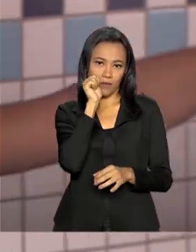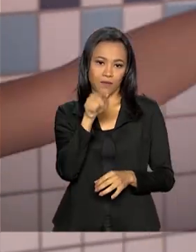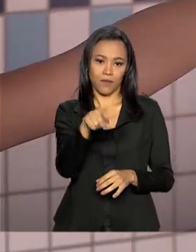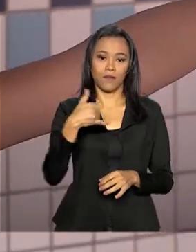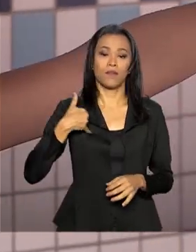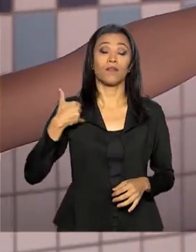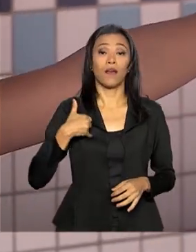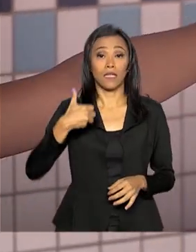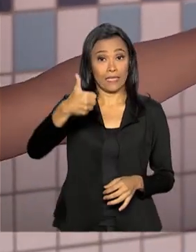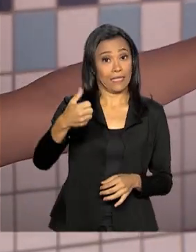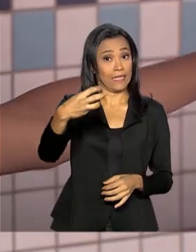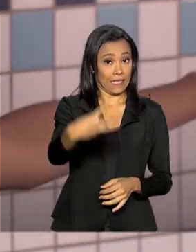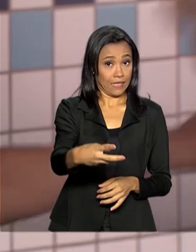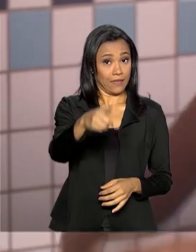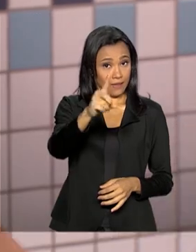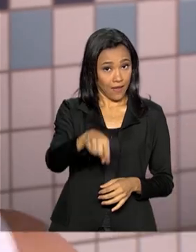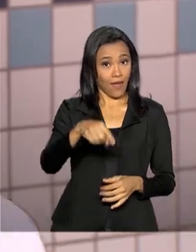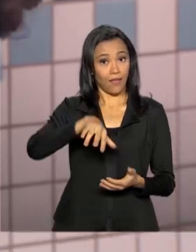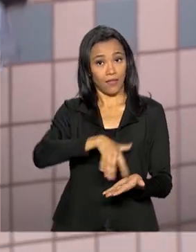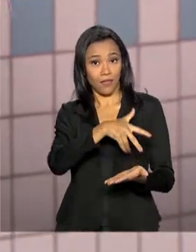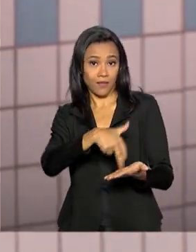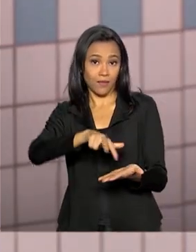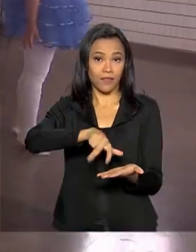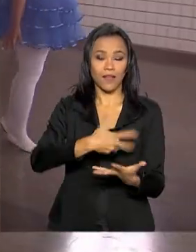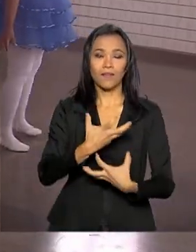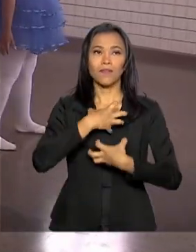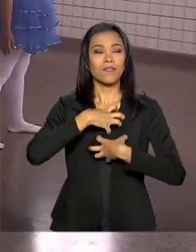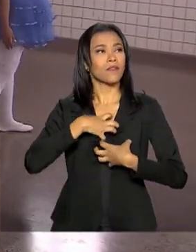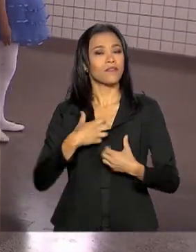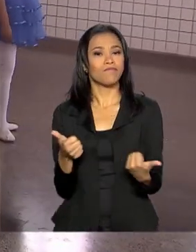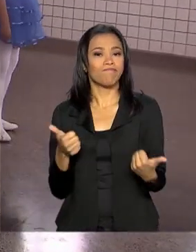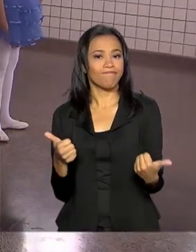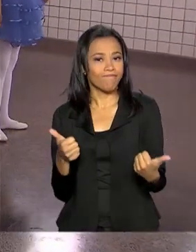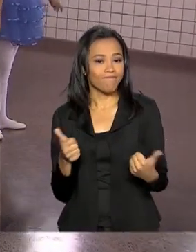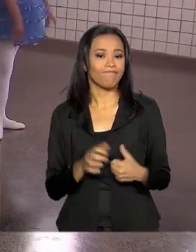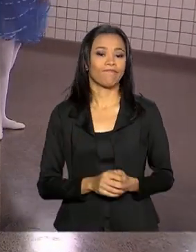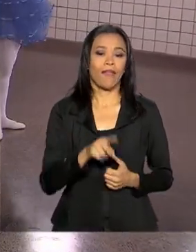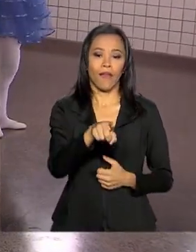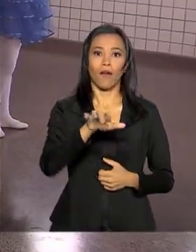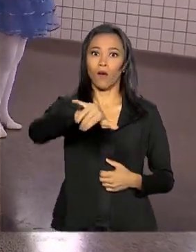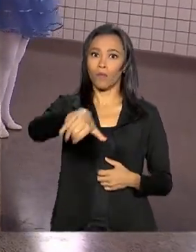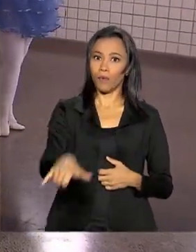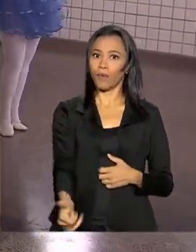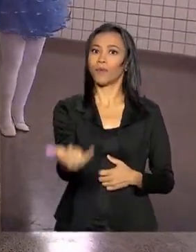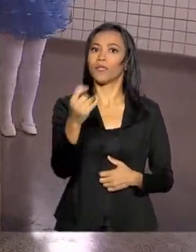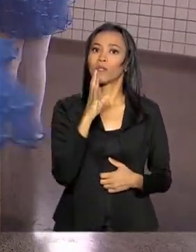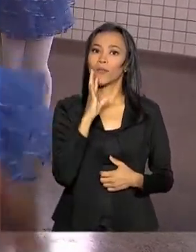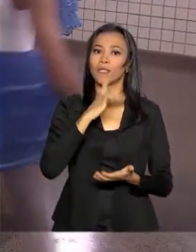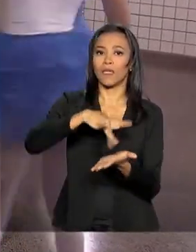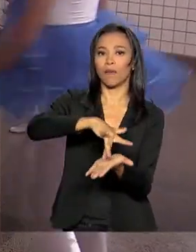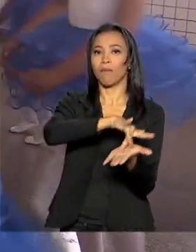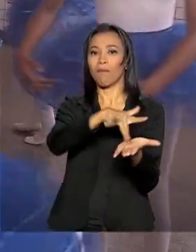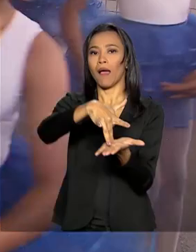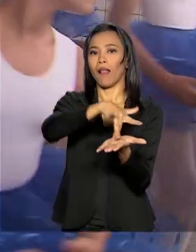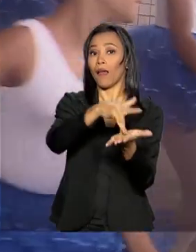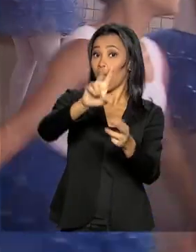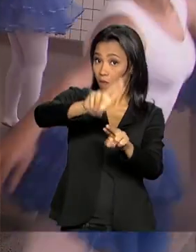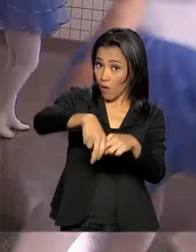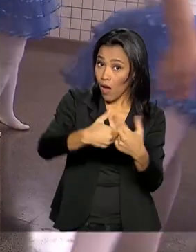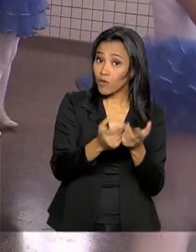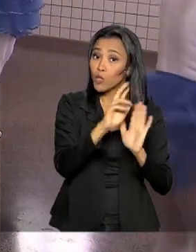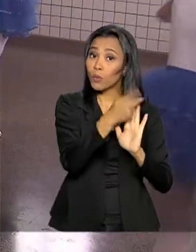13 anos e é na dança que se realiza. A oportunidade de conhecer o balé veio num projeto